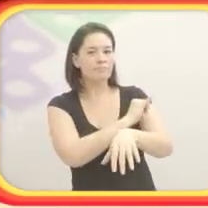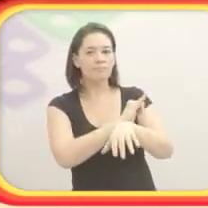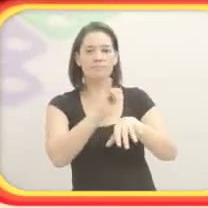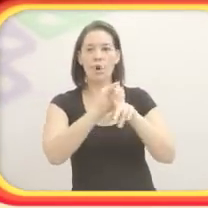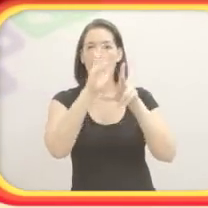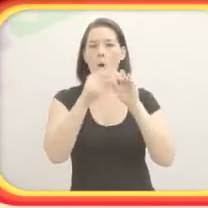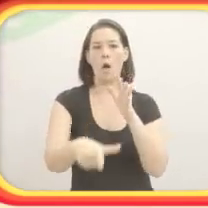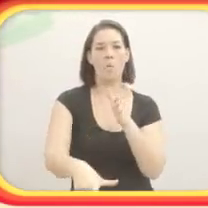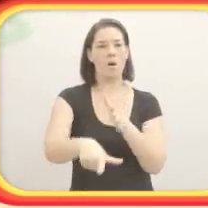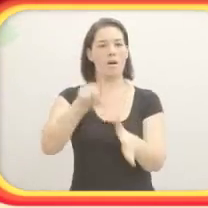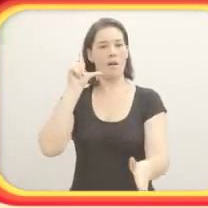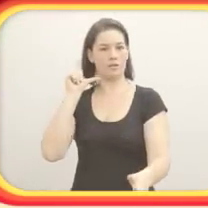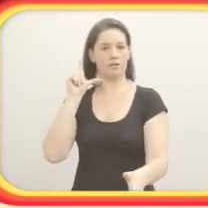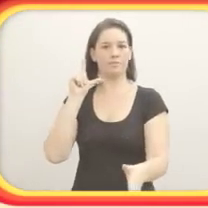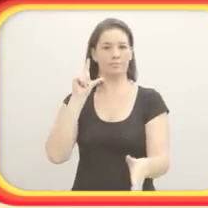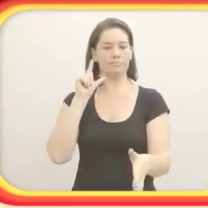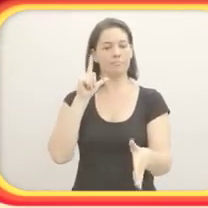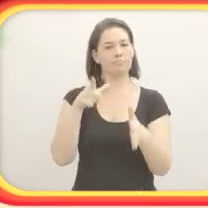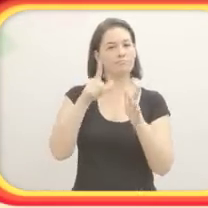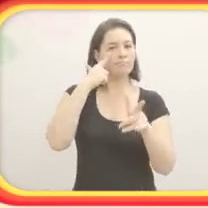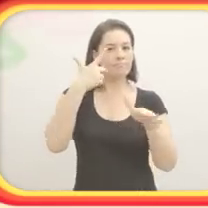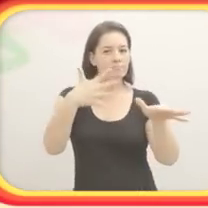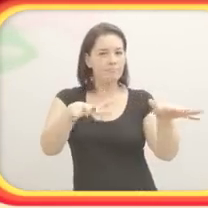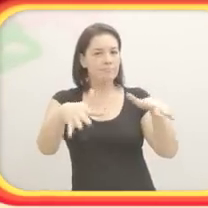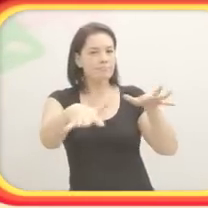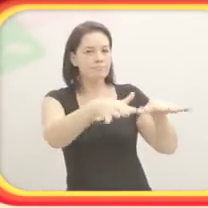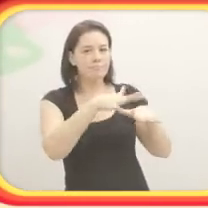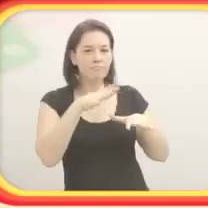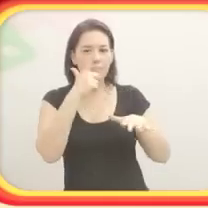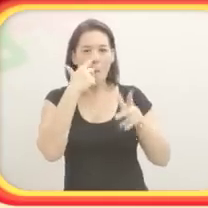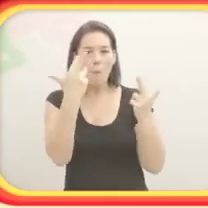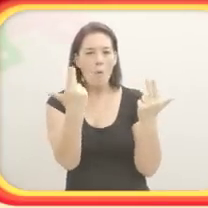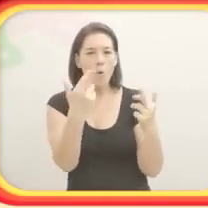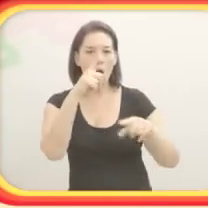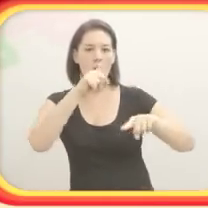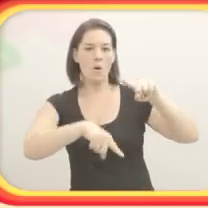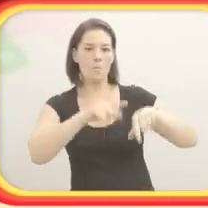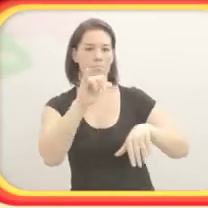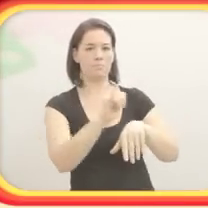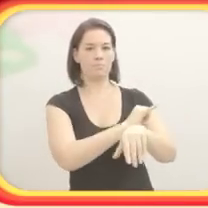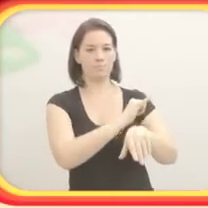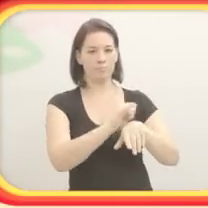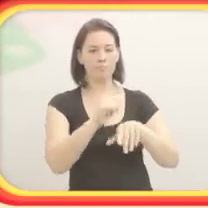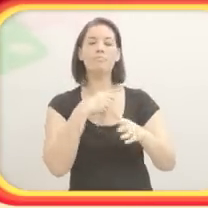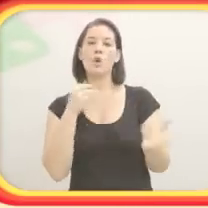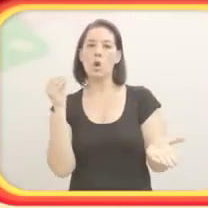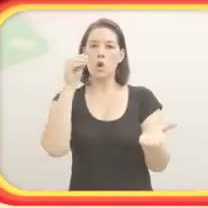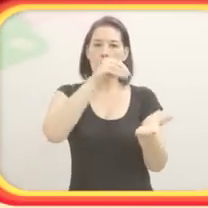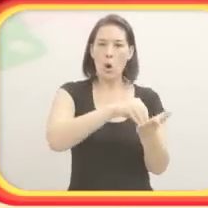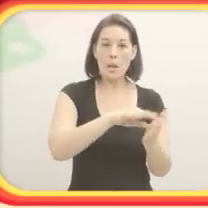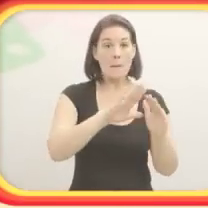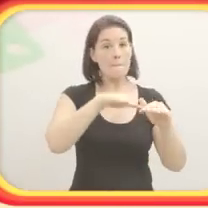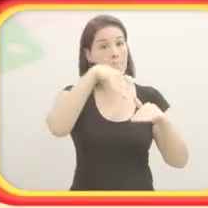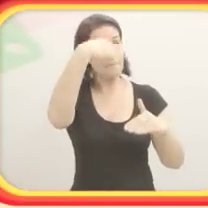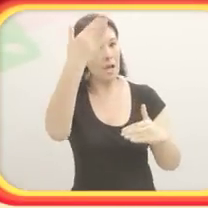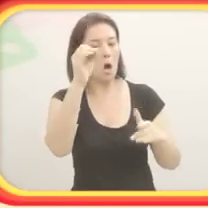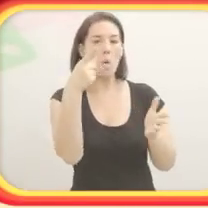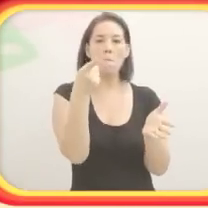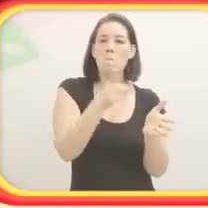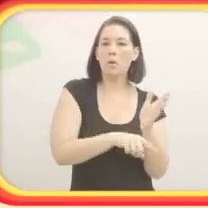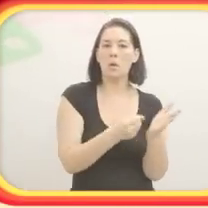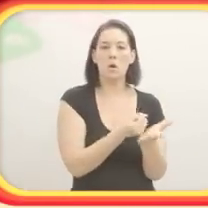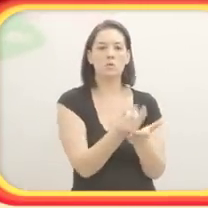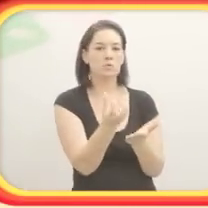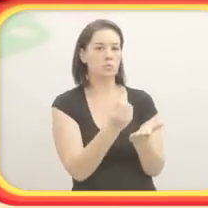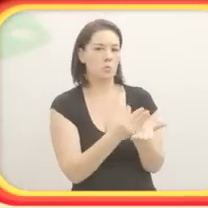manter a estratégia anterior, ou seja, olhar mais ou menos para o formato da